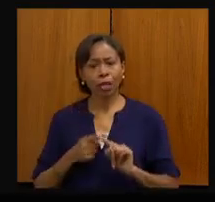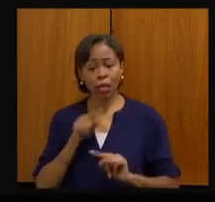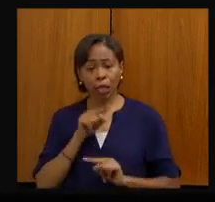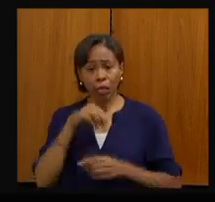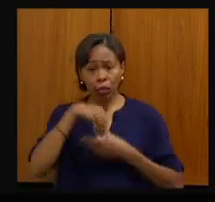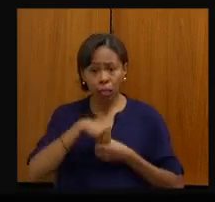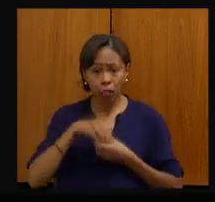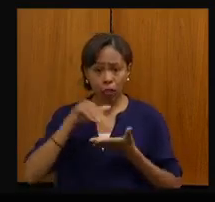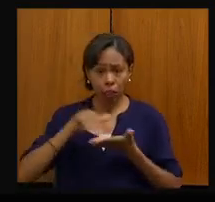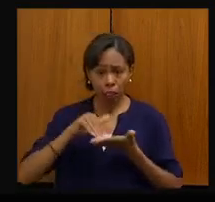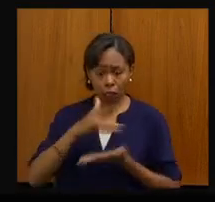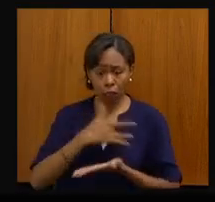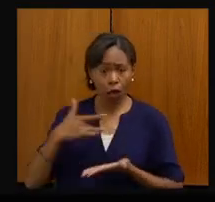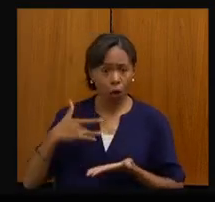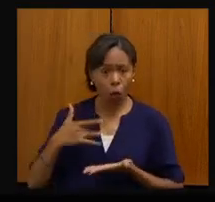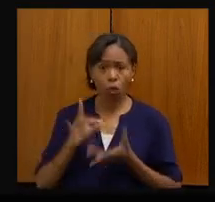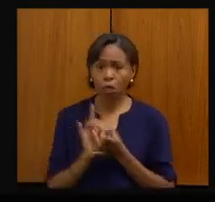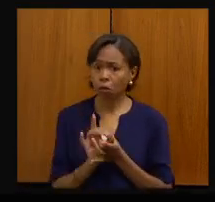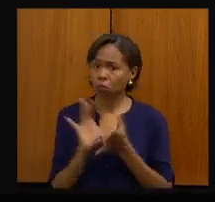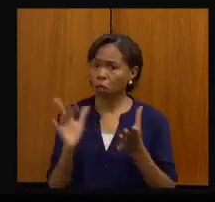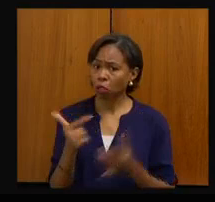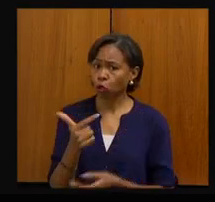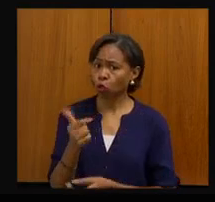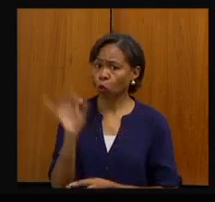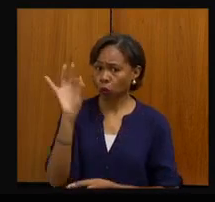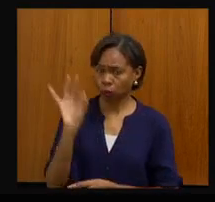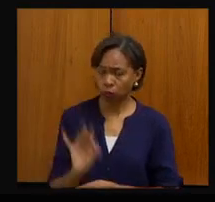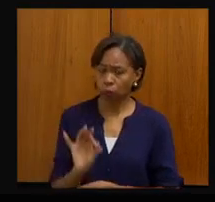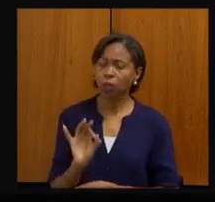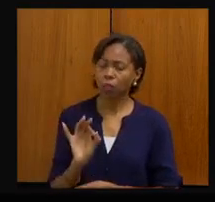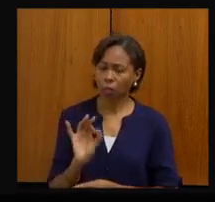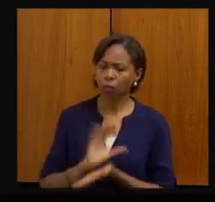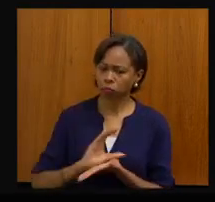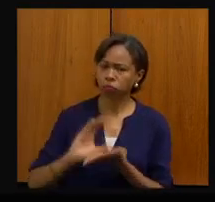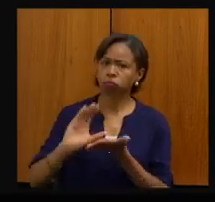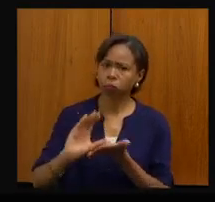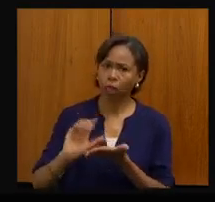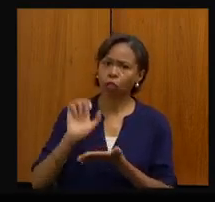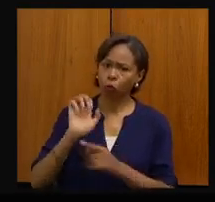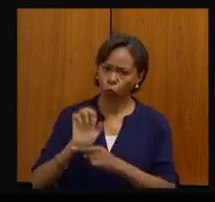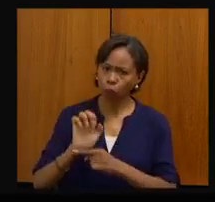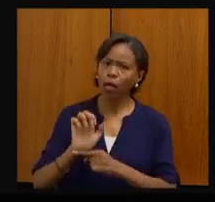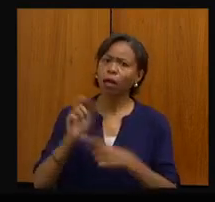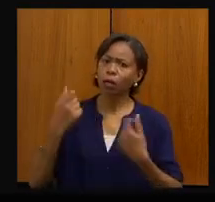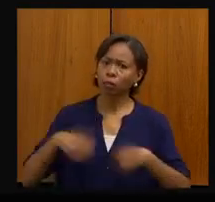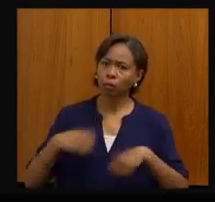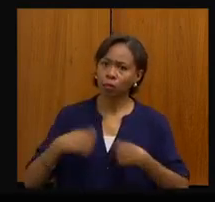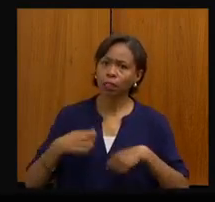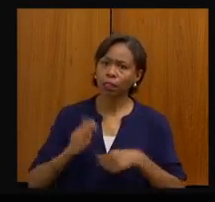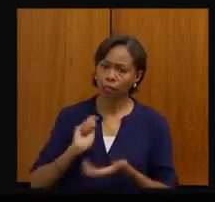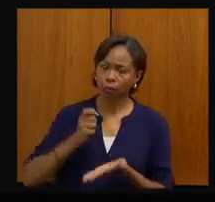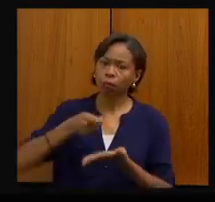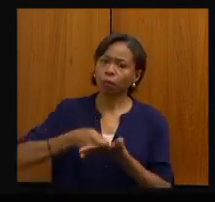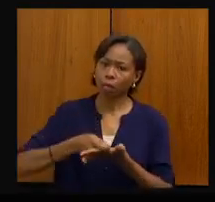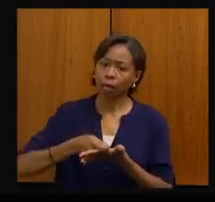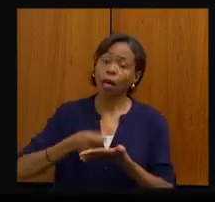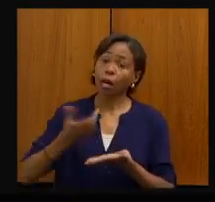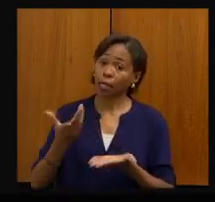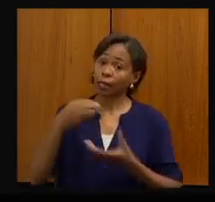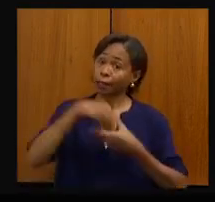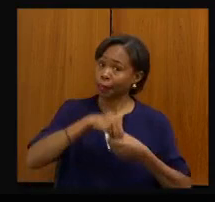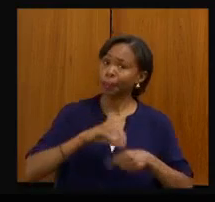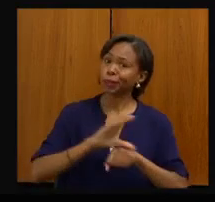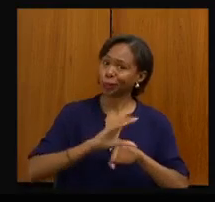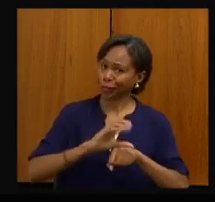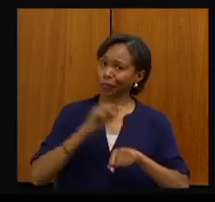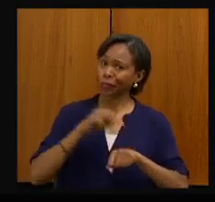Secretaria, disponibilizando os 12% que é o Estado, o que o Estado precisa e tem que poder pagar. Isso está na Constituição.